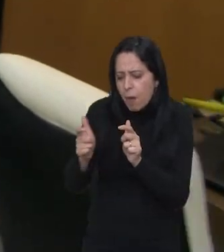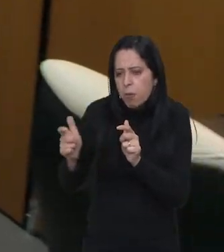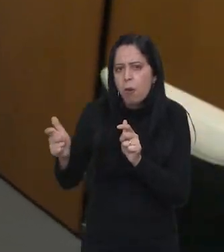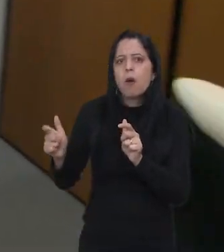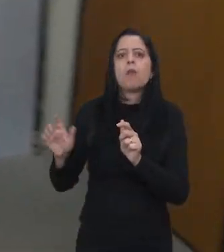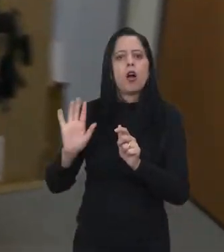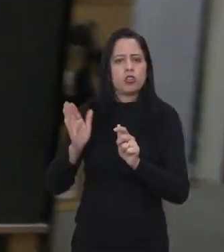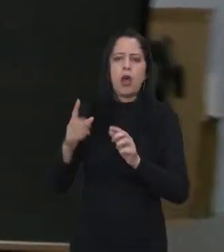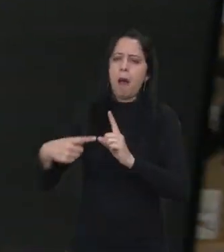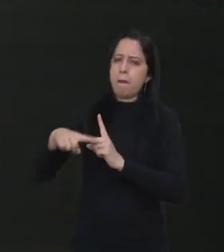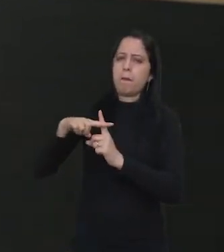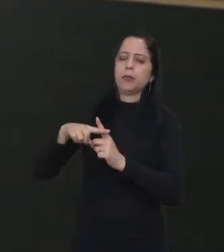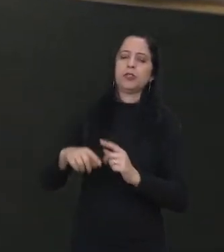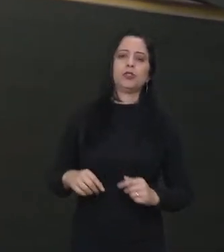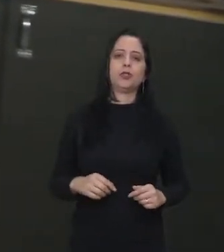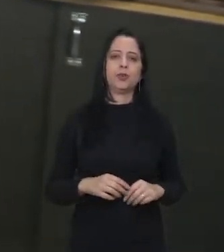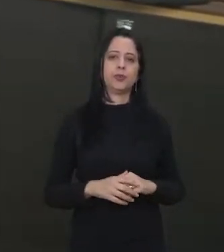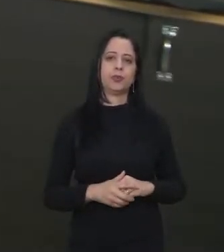caminho bem positivo.